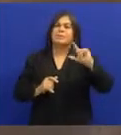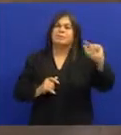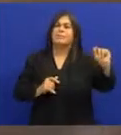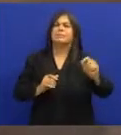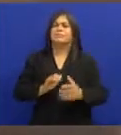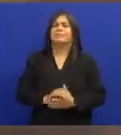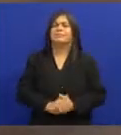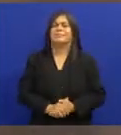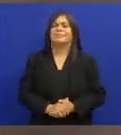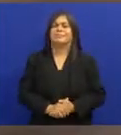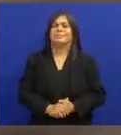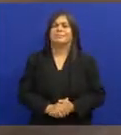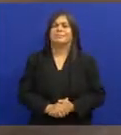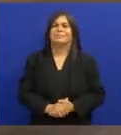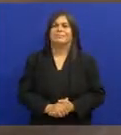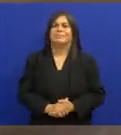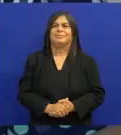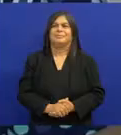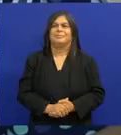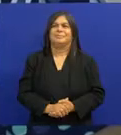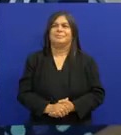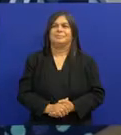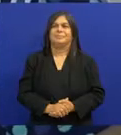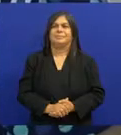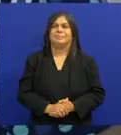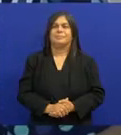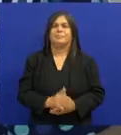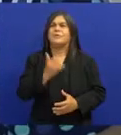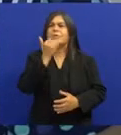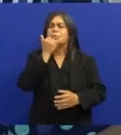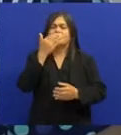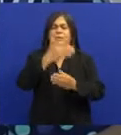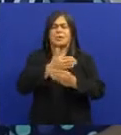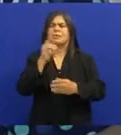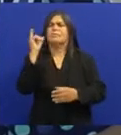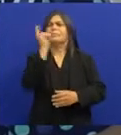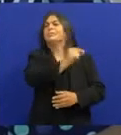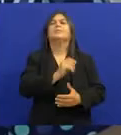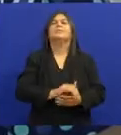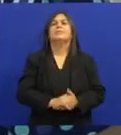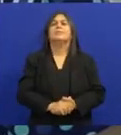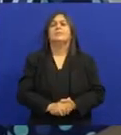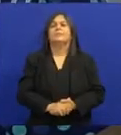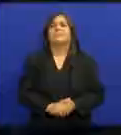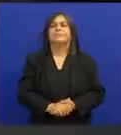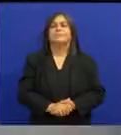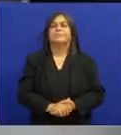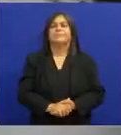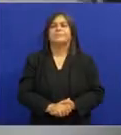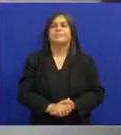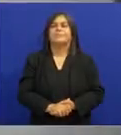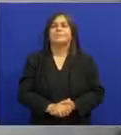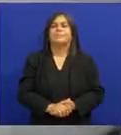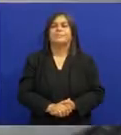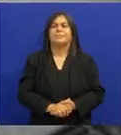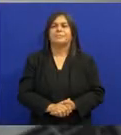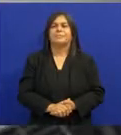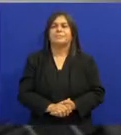desculpa Me dê licença Mas eu vou embora Eu falei Eu pego um táxi aqui Eu vou embora Aí ele falou assim